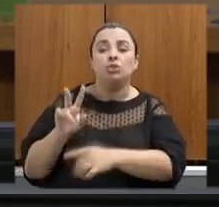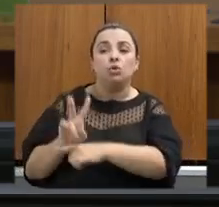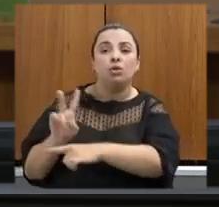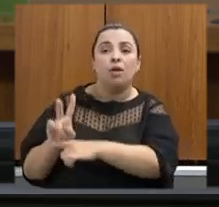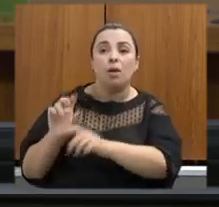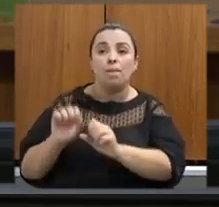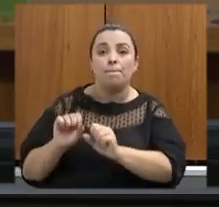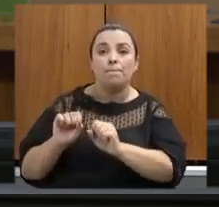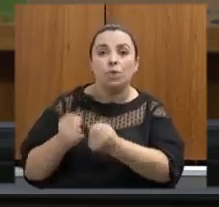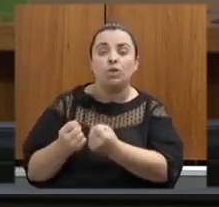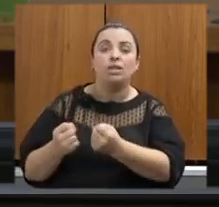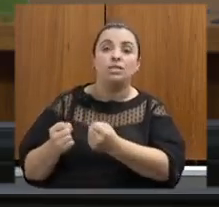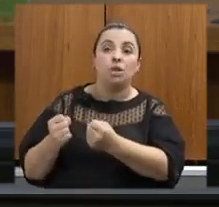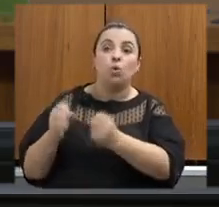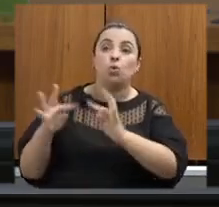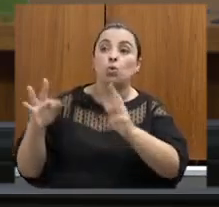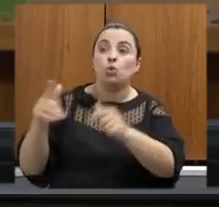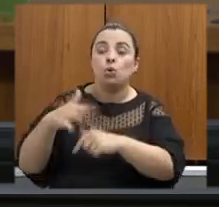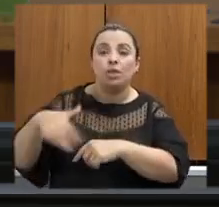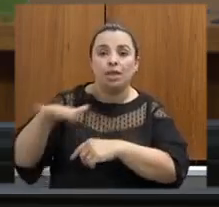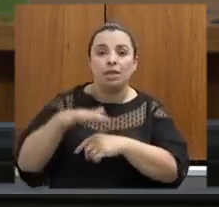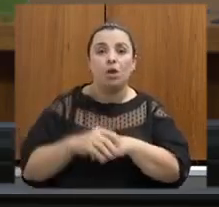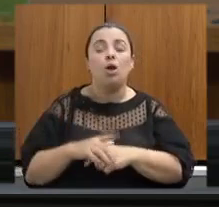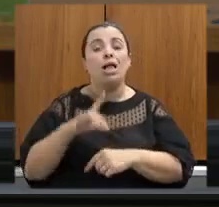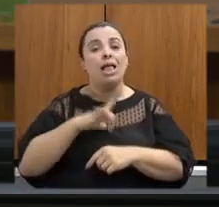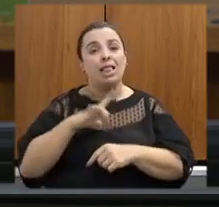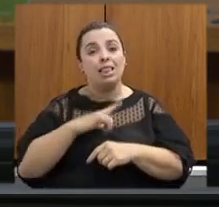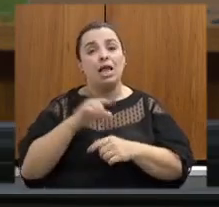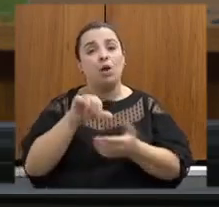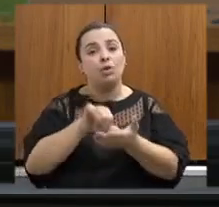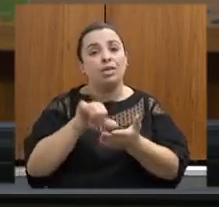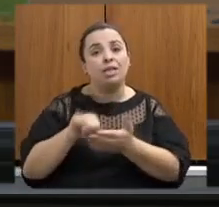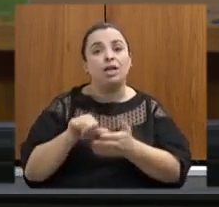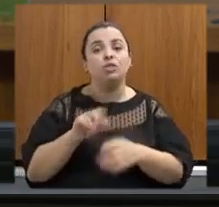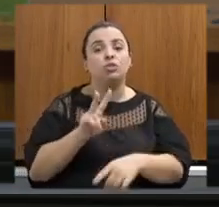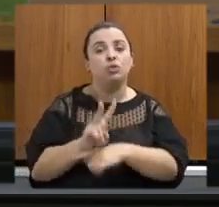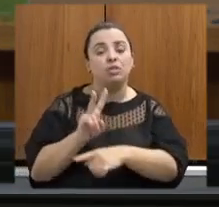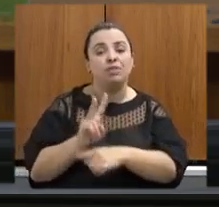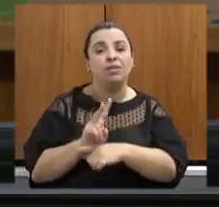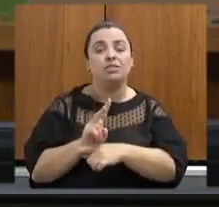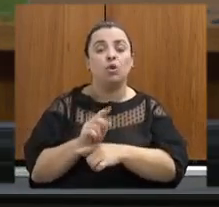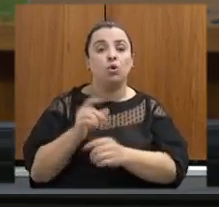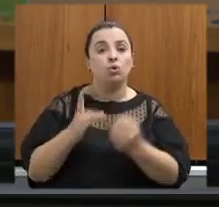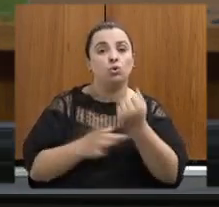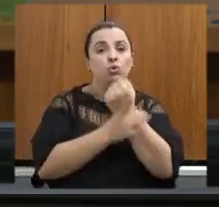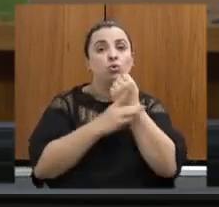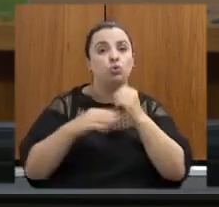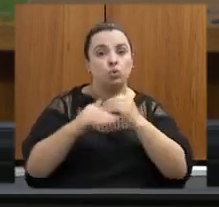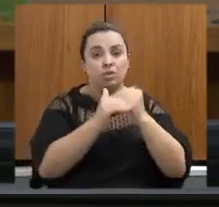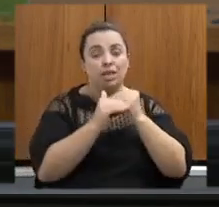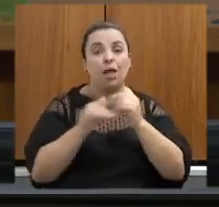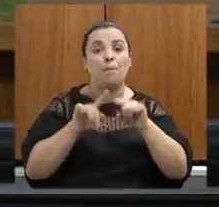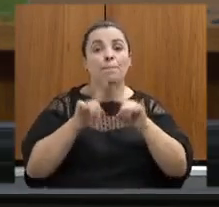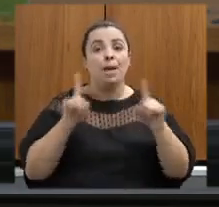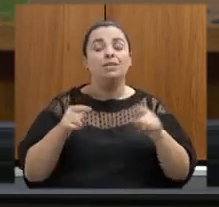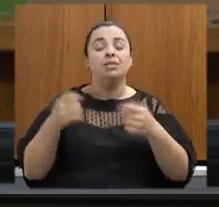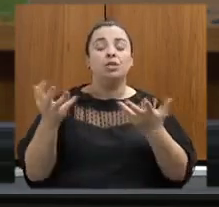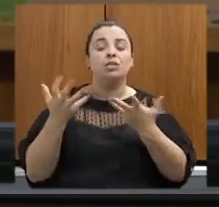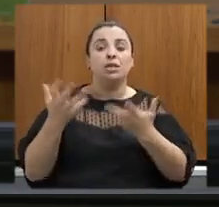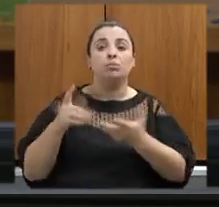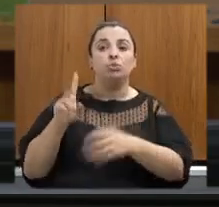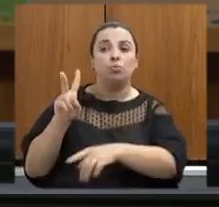unidades de conservação de uso sustentável e proteção integral mas de proteção integral também na área